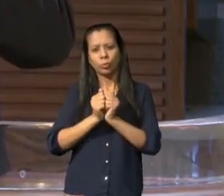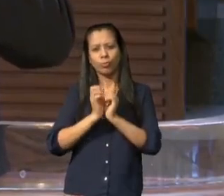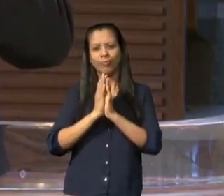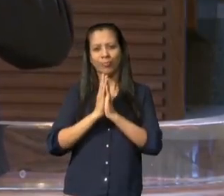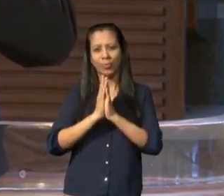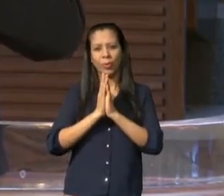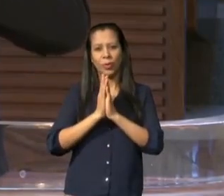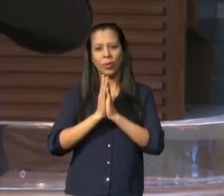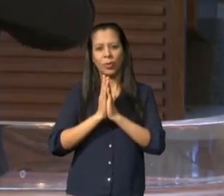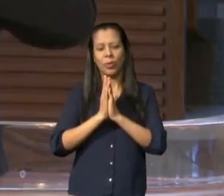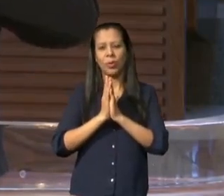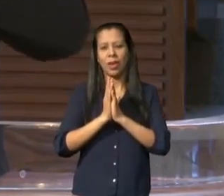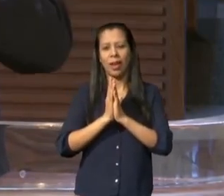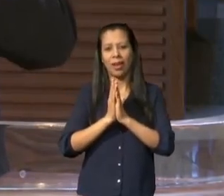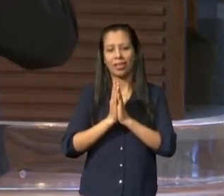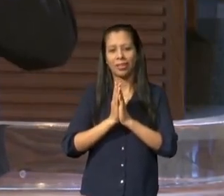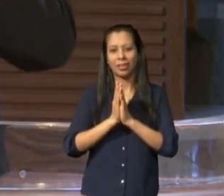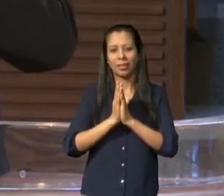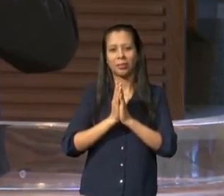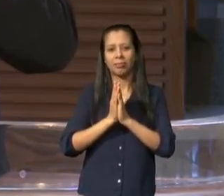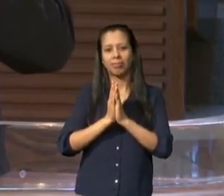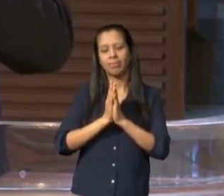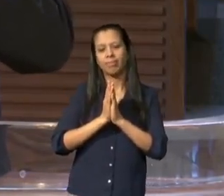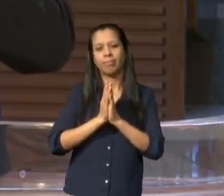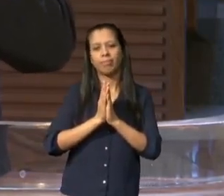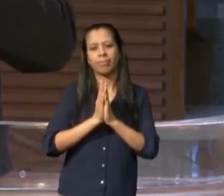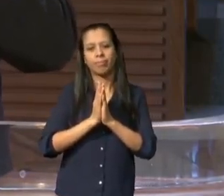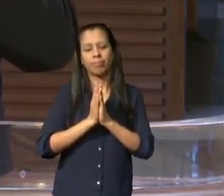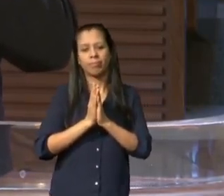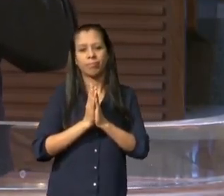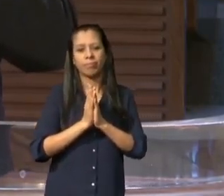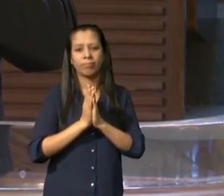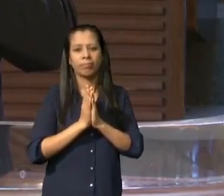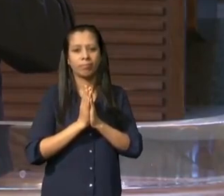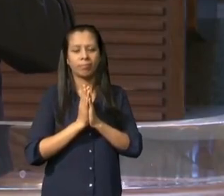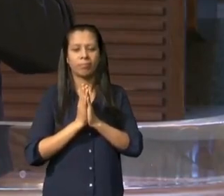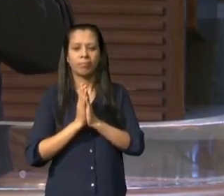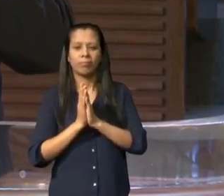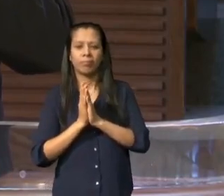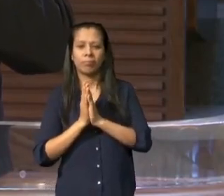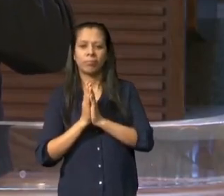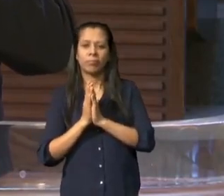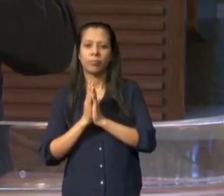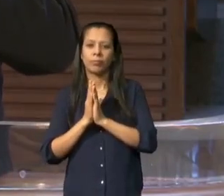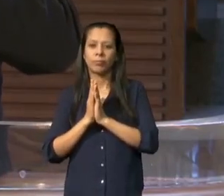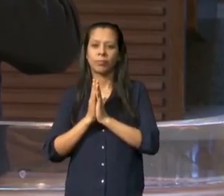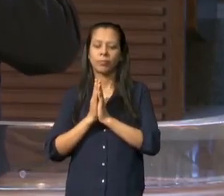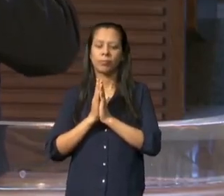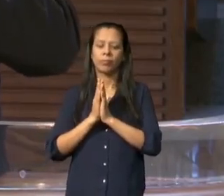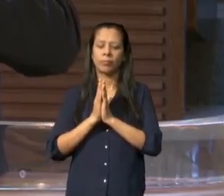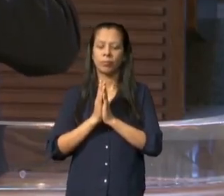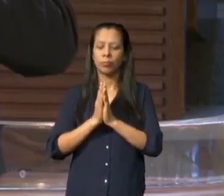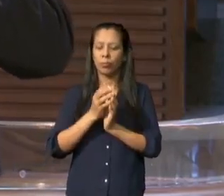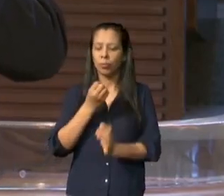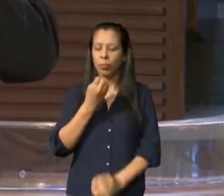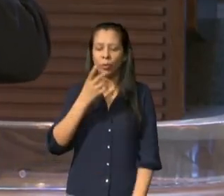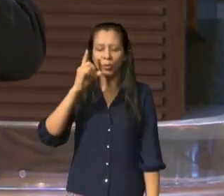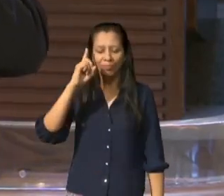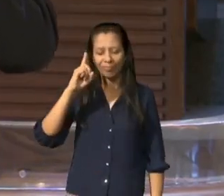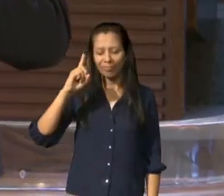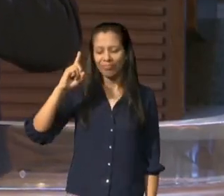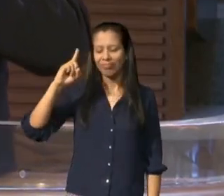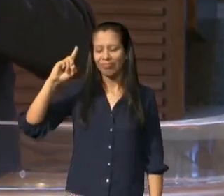a curvar a sua cabeça em atitude de reverência para orarmos ao nosso Deus querido Deus,